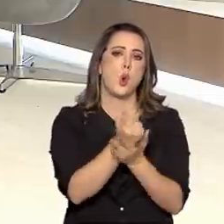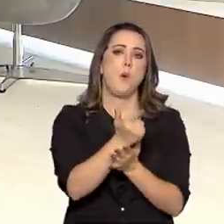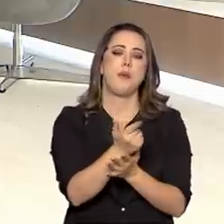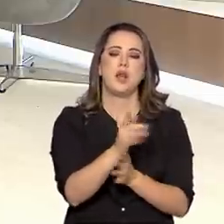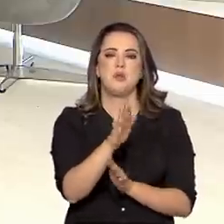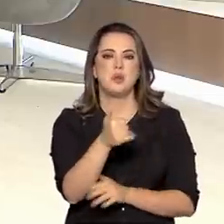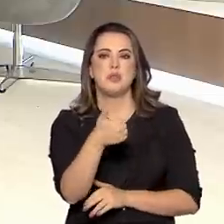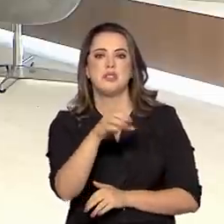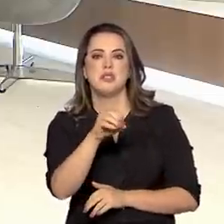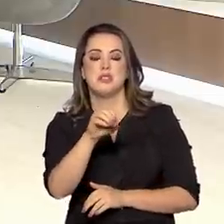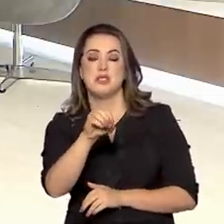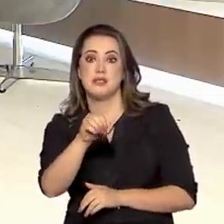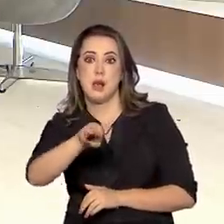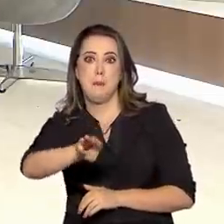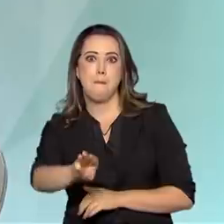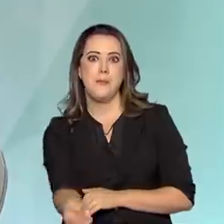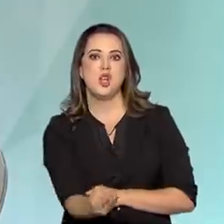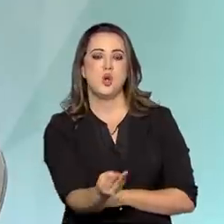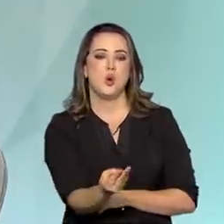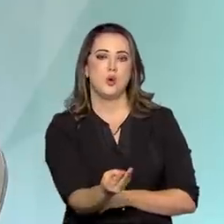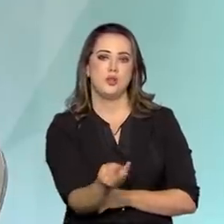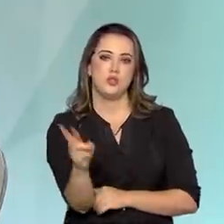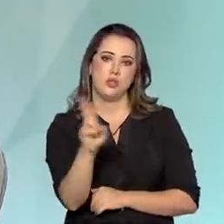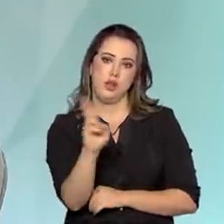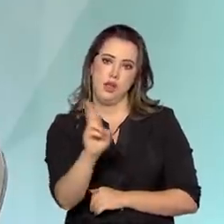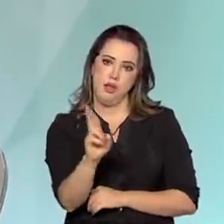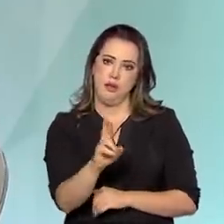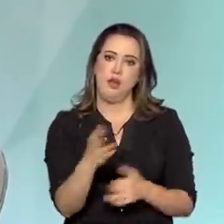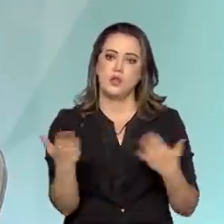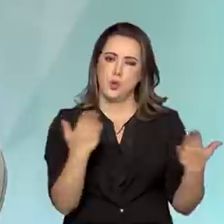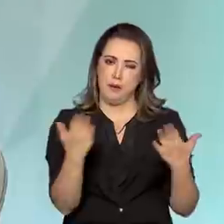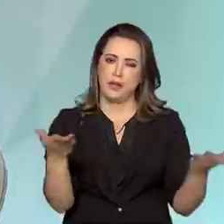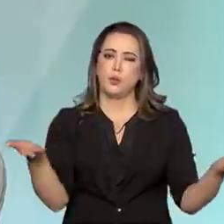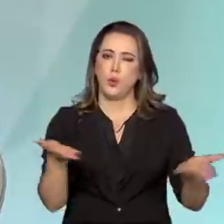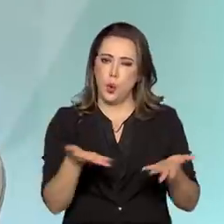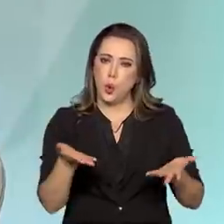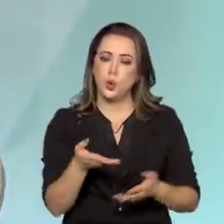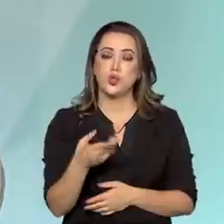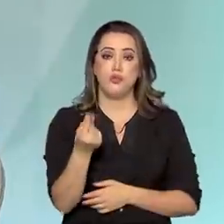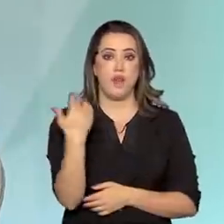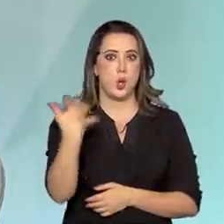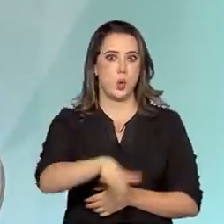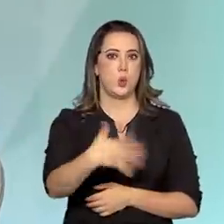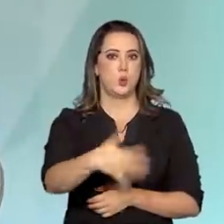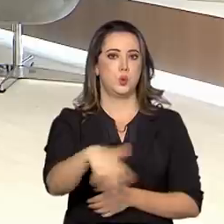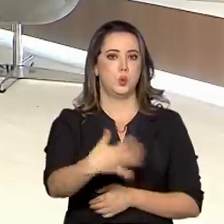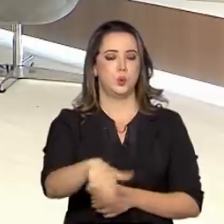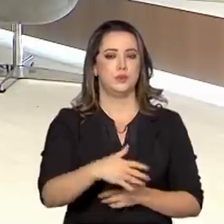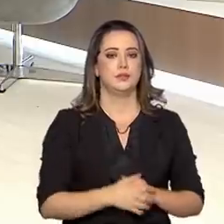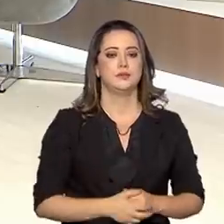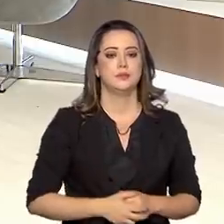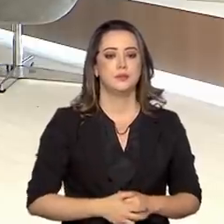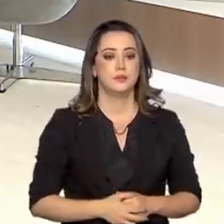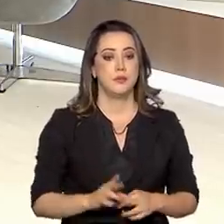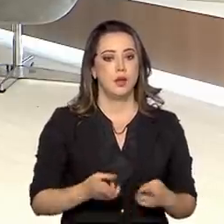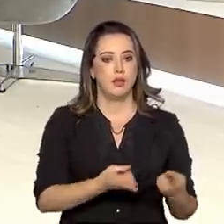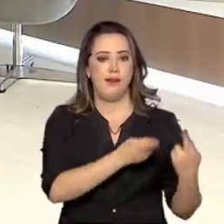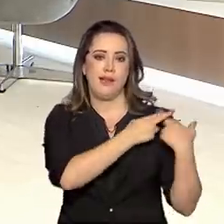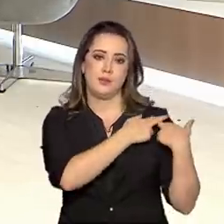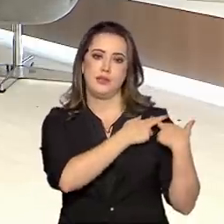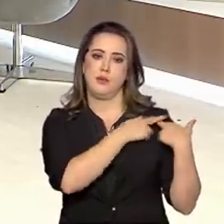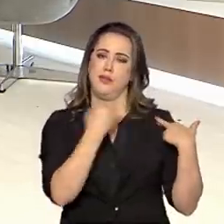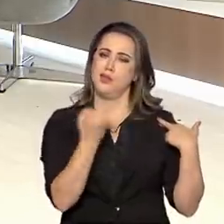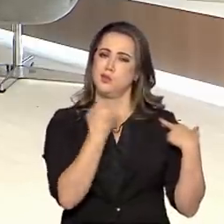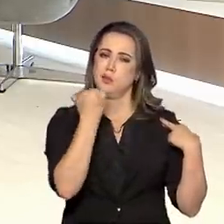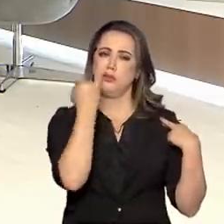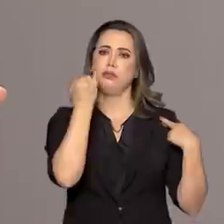É um valor extremamente... Eu estou falando de reais, Valores atualizados. É um valor exorbitante. É, então é uma responsabilidade imensa estar à frente